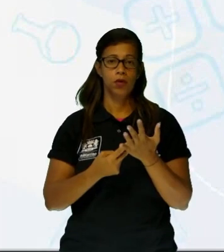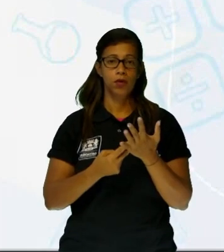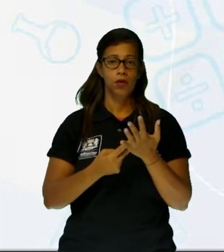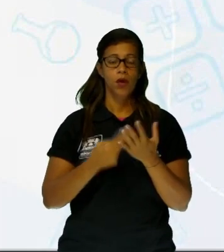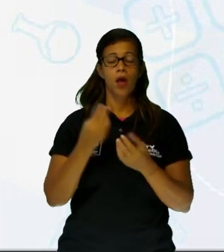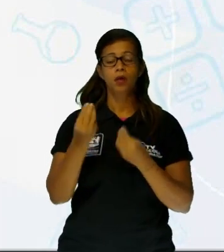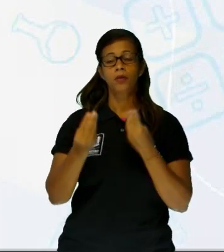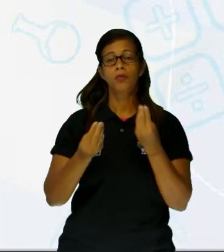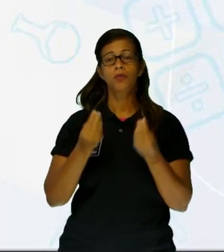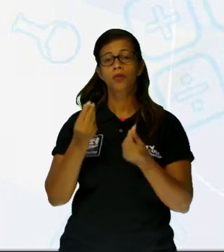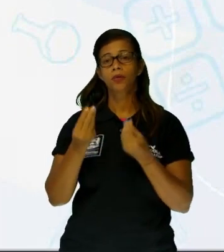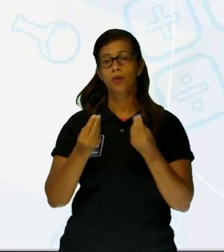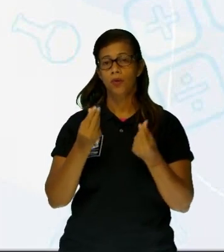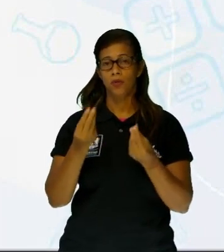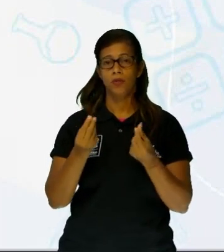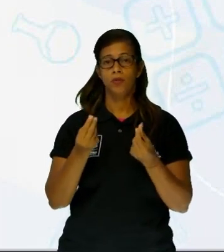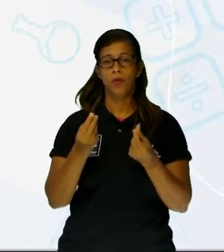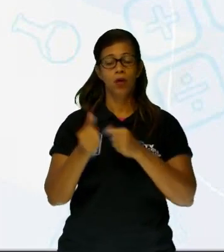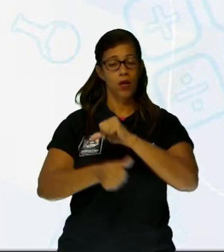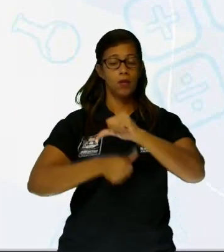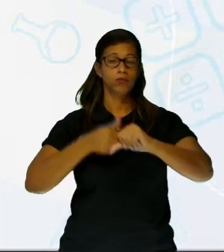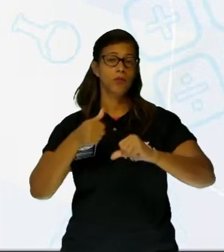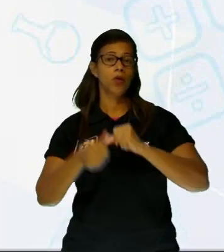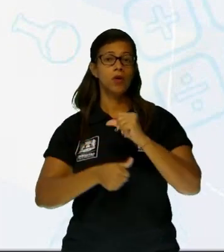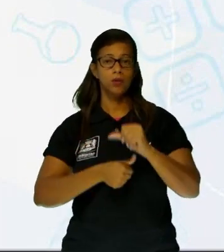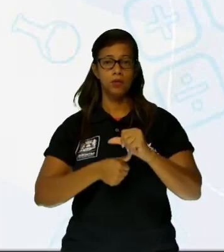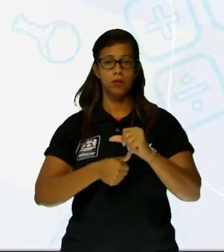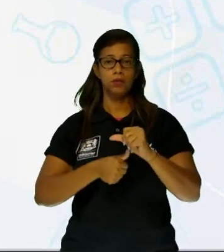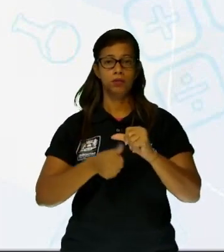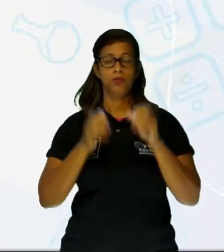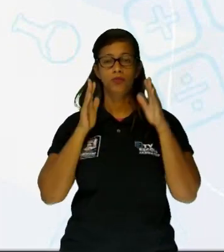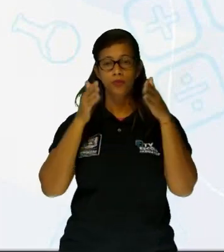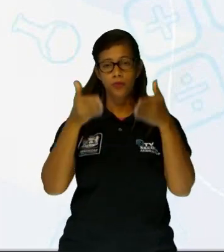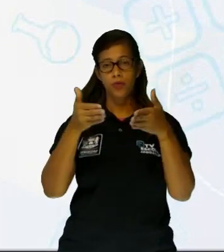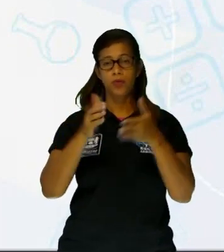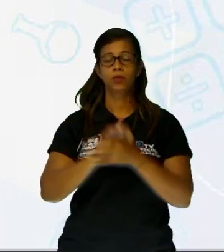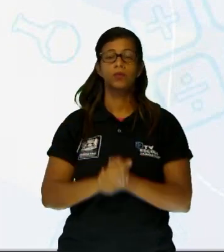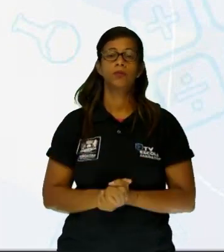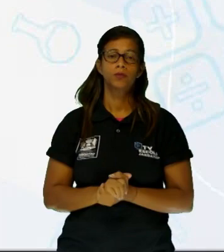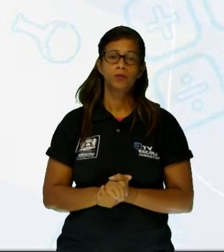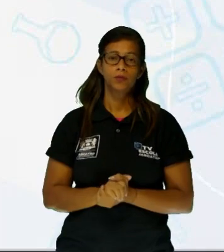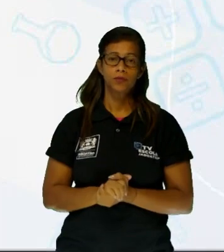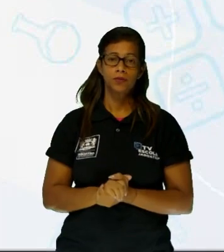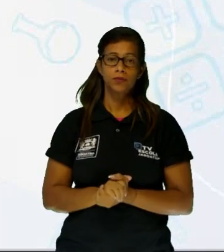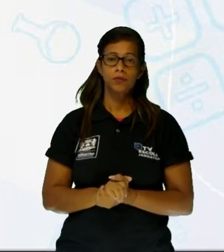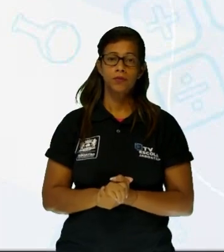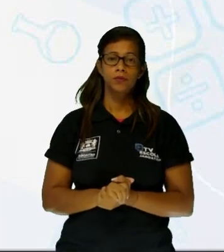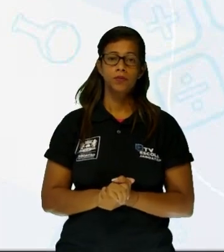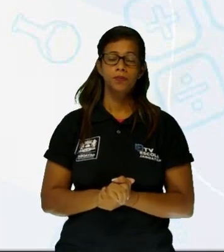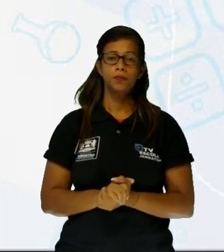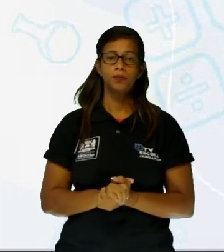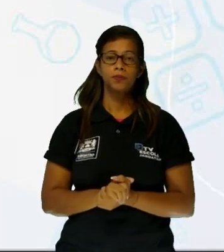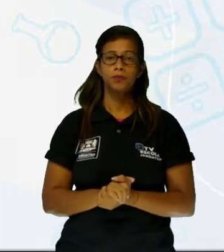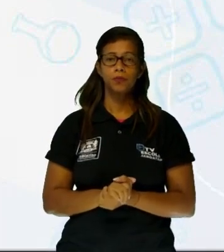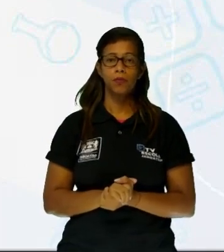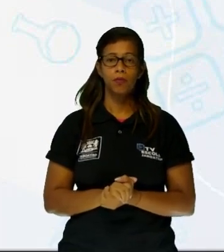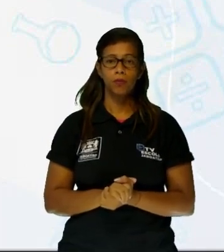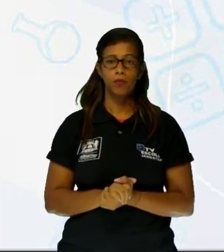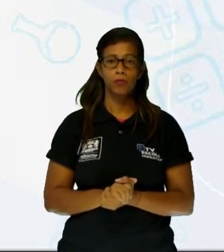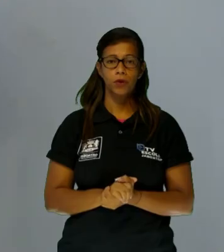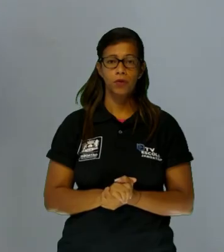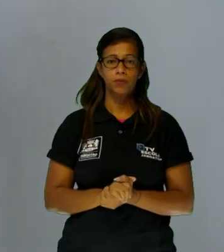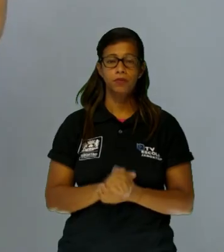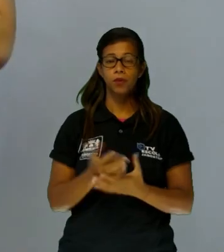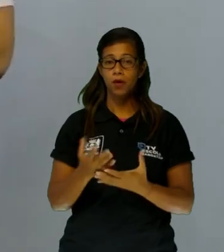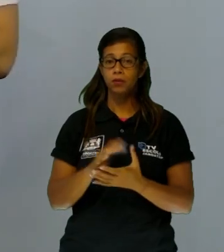alteração do sentido. Se a justiça morrer, a maioridade penal será reduzida. Não, né, gente? É o contrário.